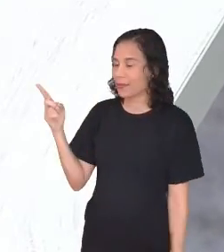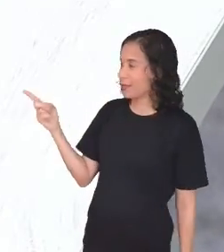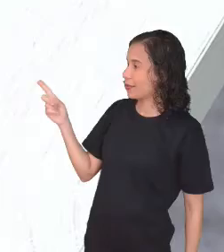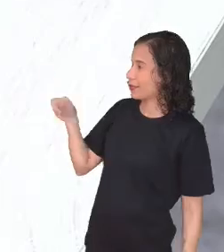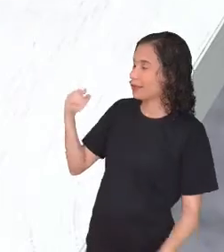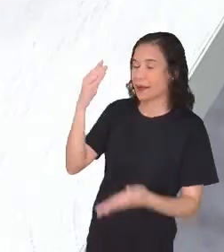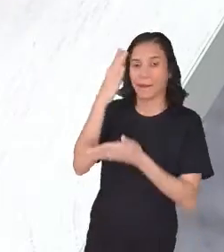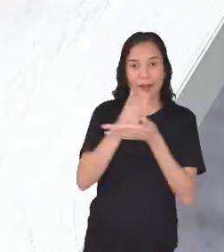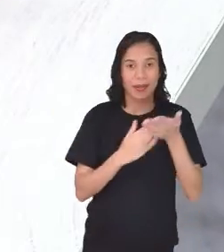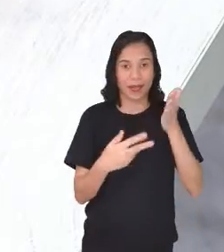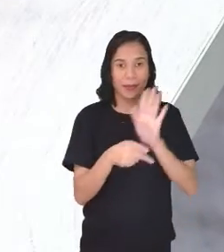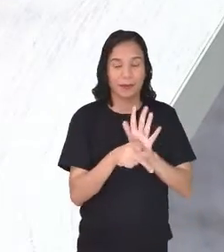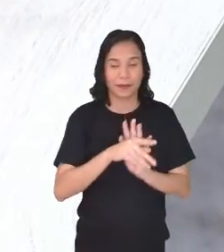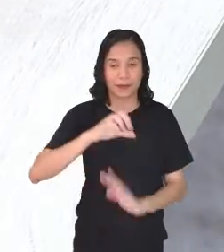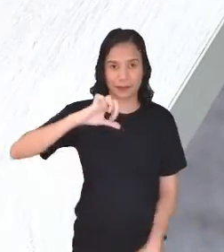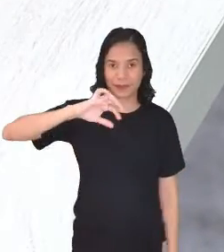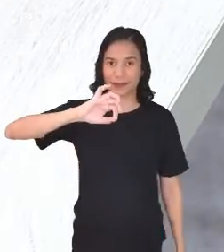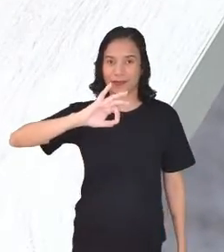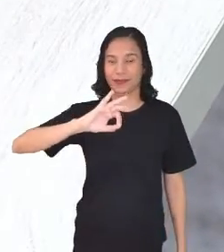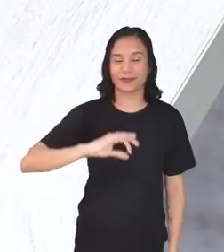metade de 90. Ih!